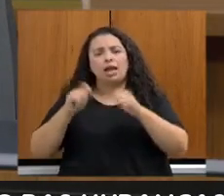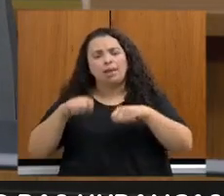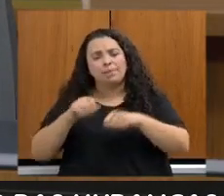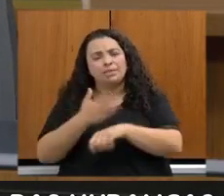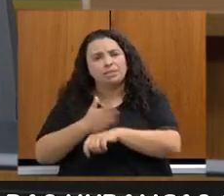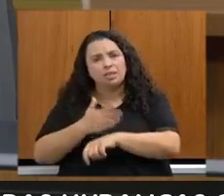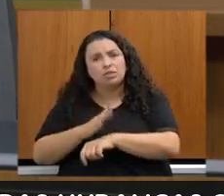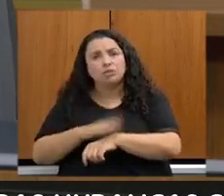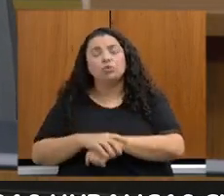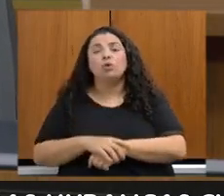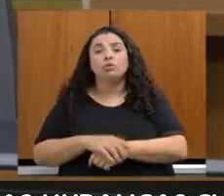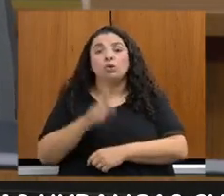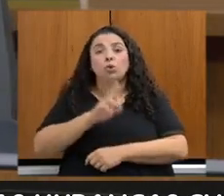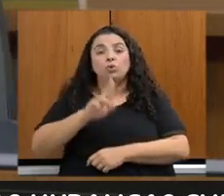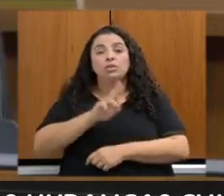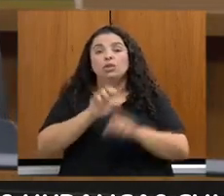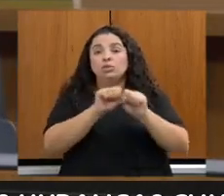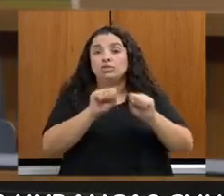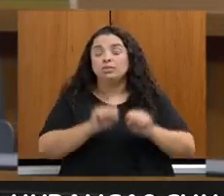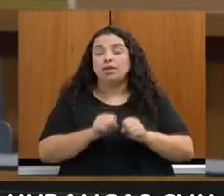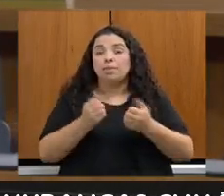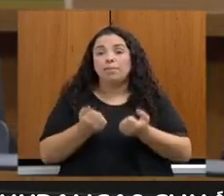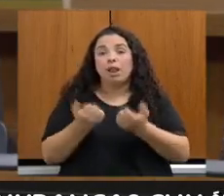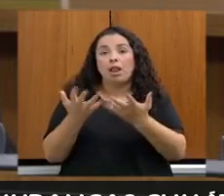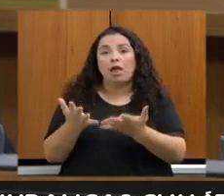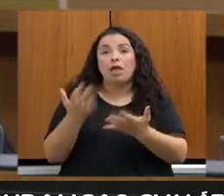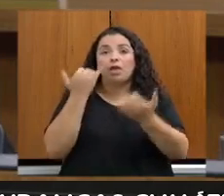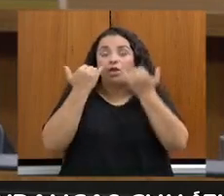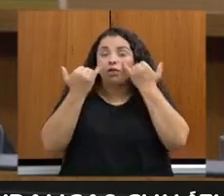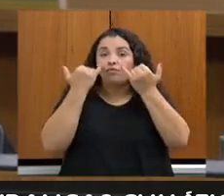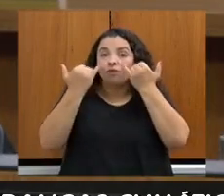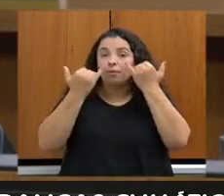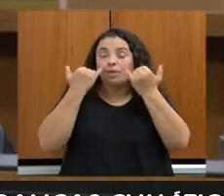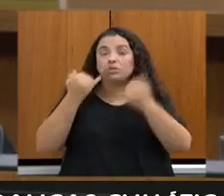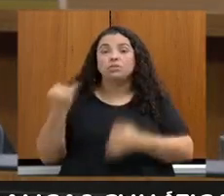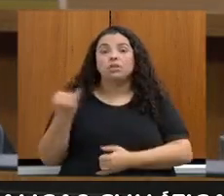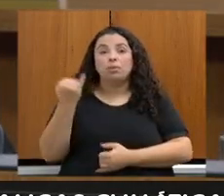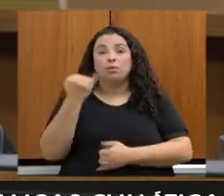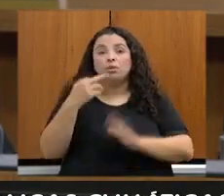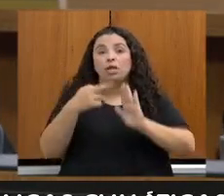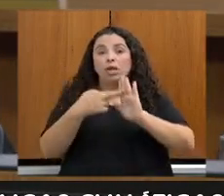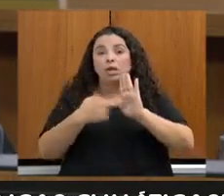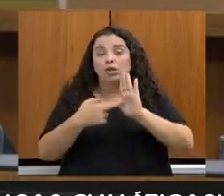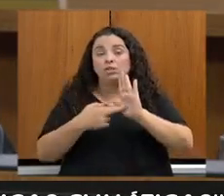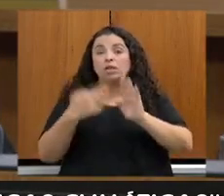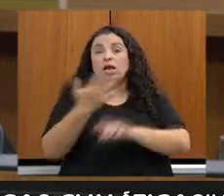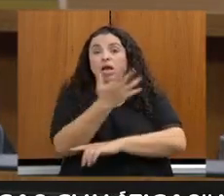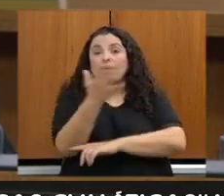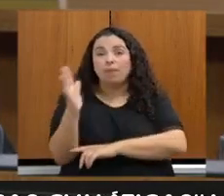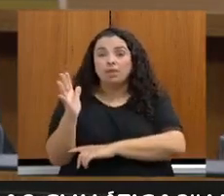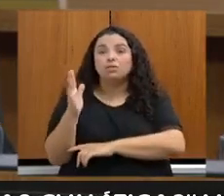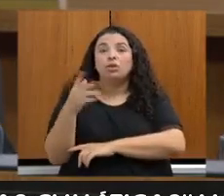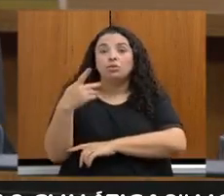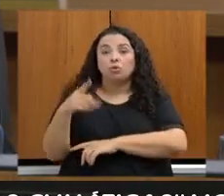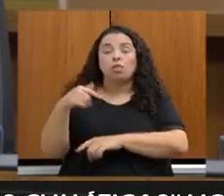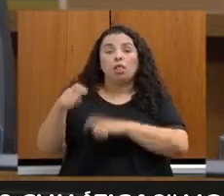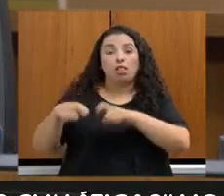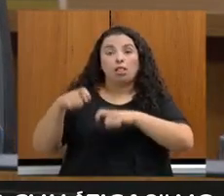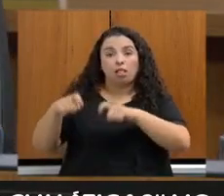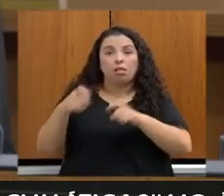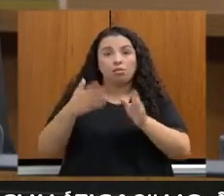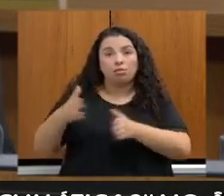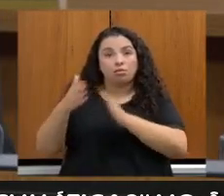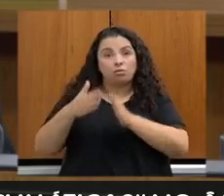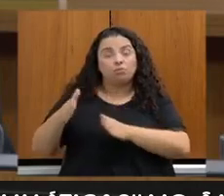para levar informações sobre a importância da regularização ambiental das atividades e do cumprimento da legislação